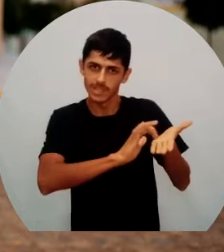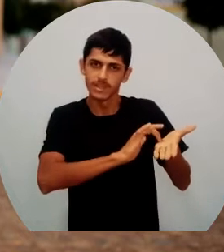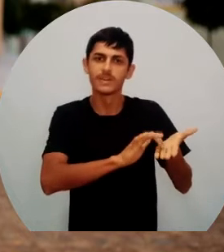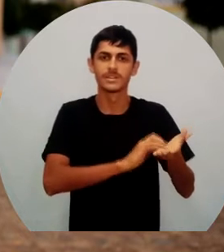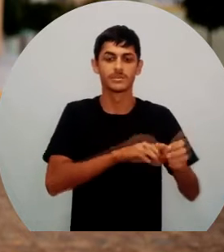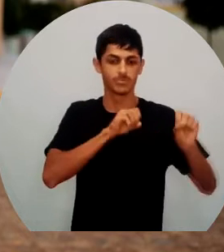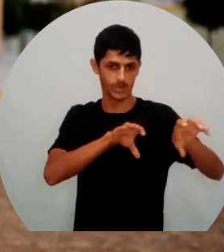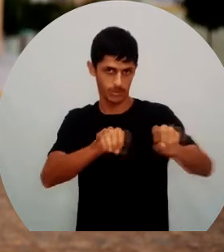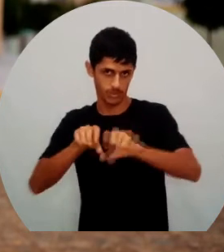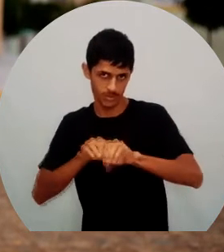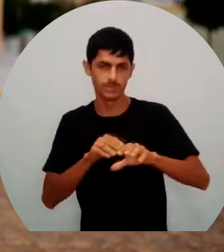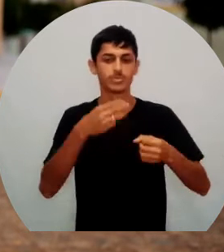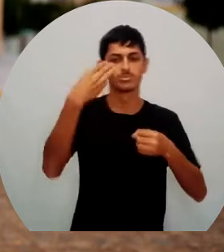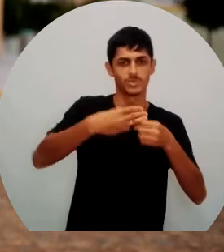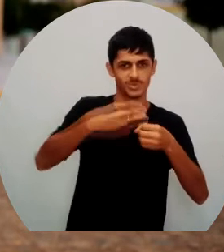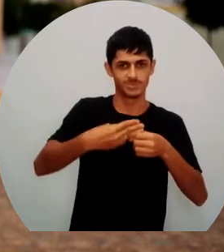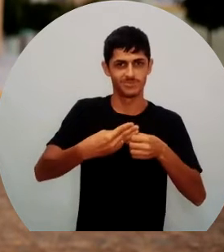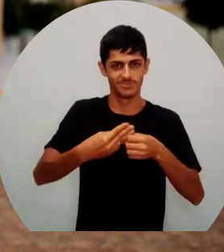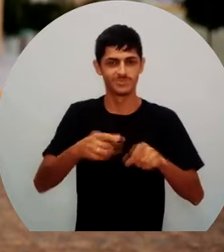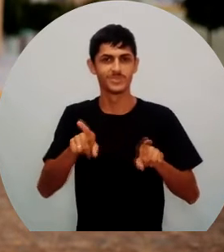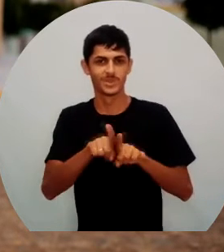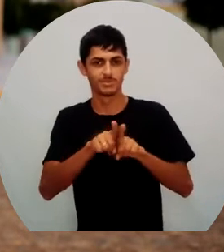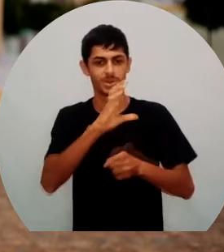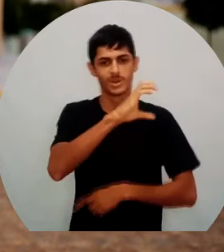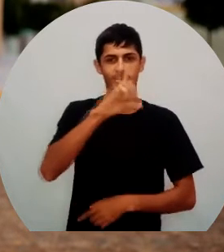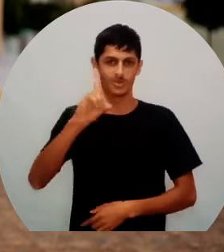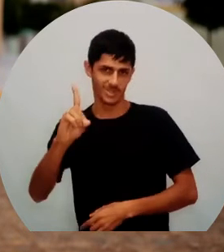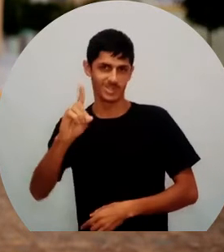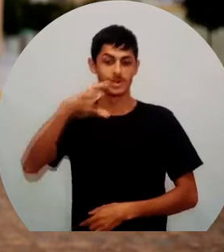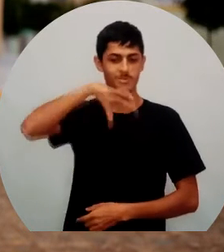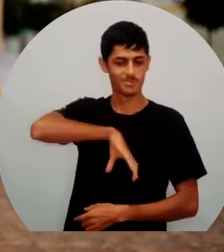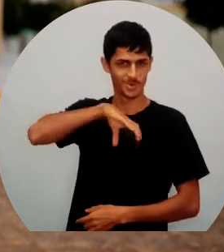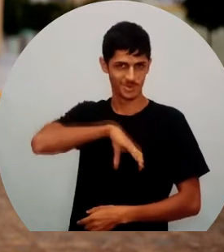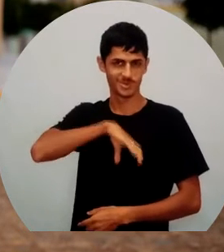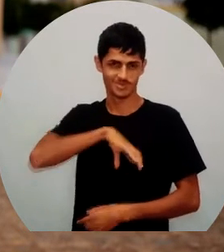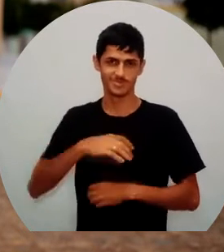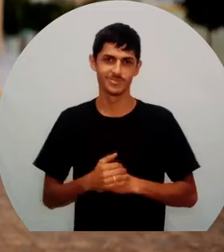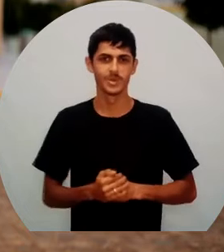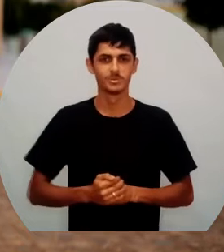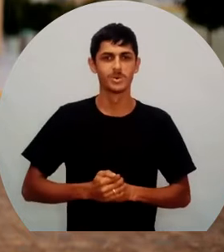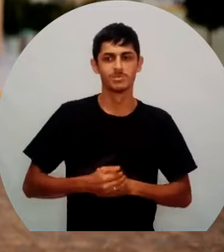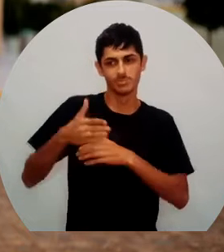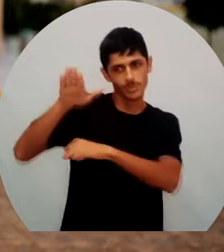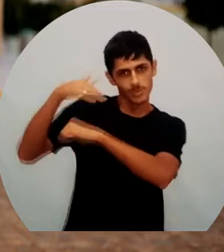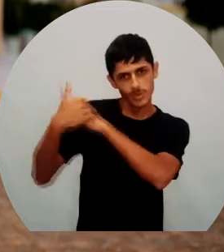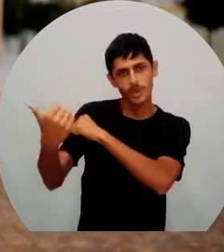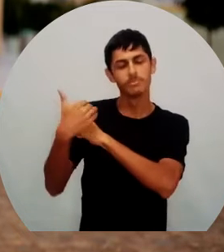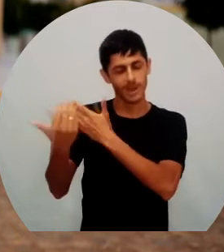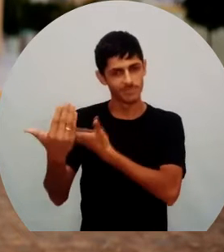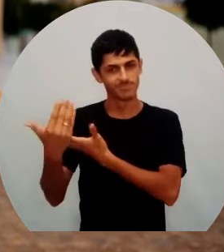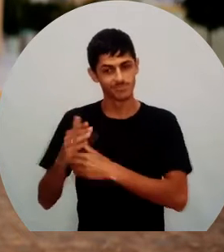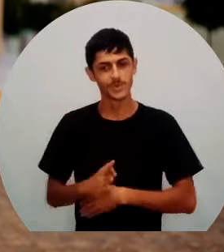nosso município e da Coordenação de Língua Portuguesa por me ter feito esse convite e com muito prazer eu